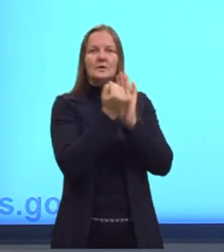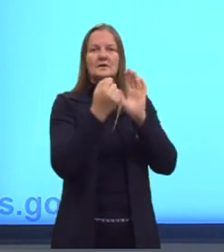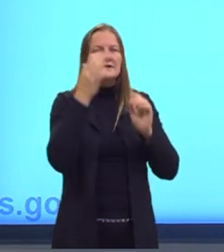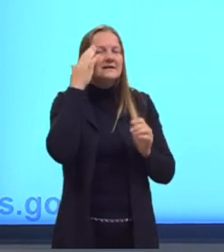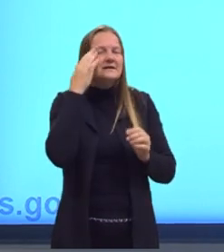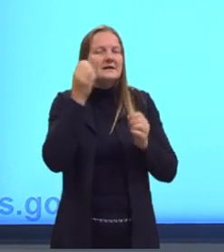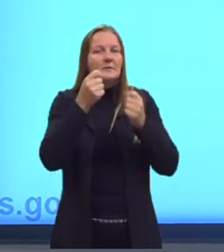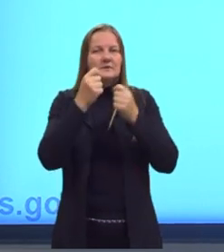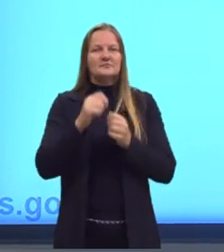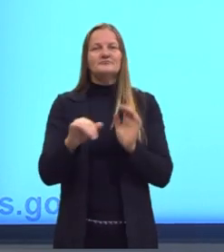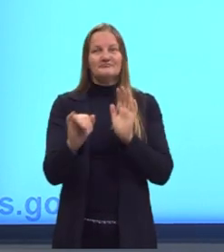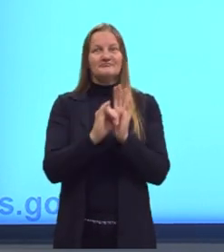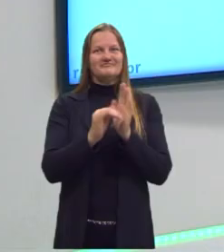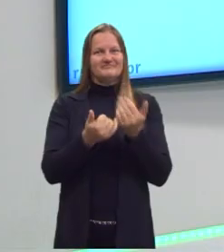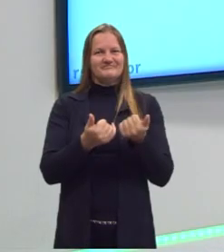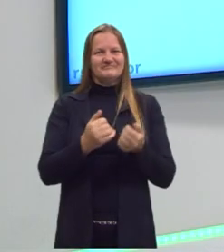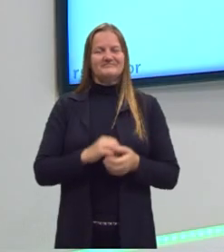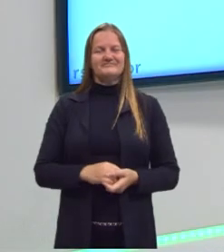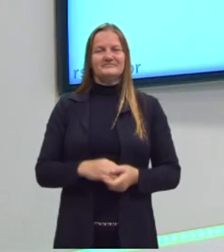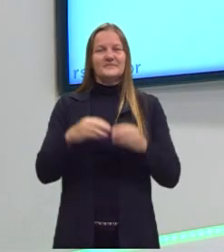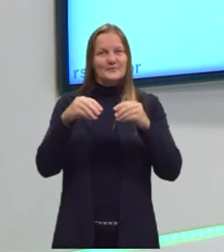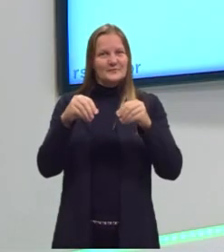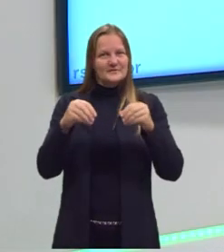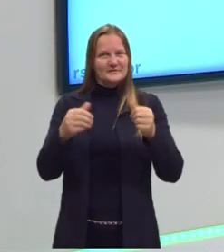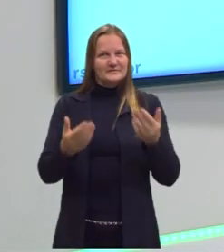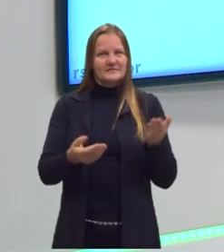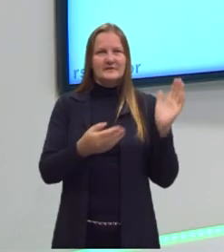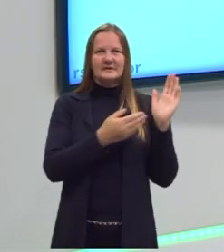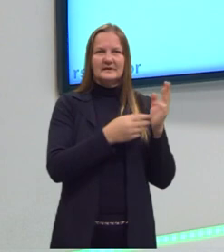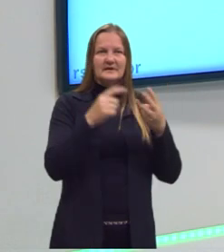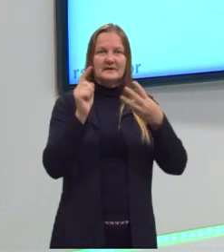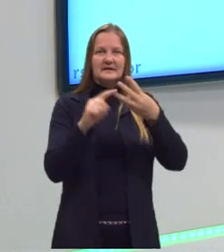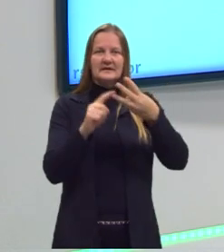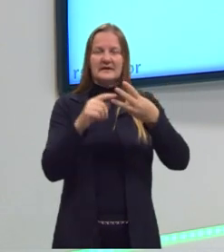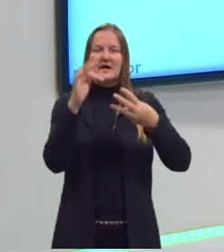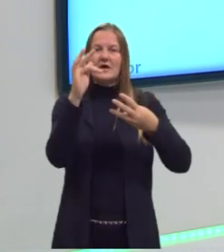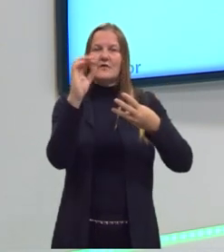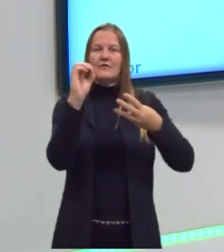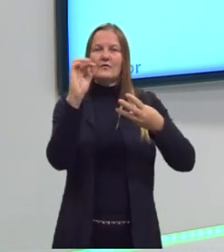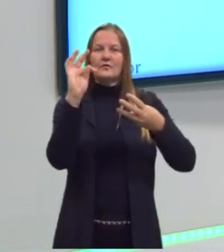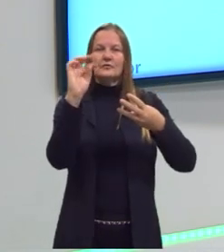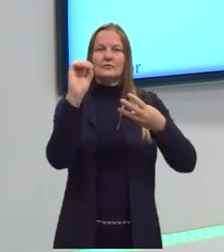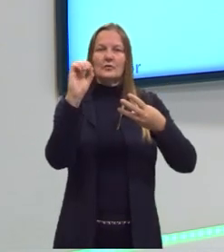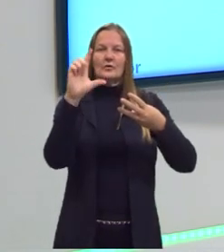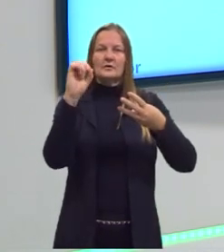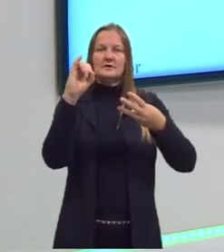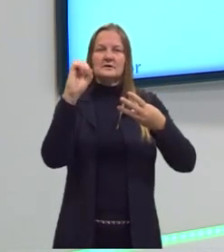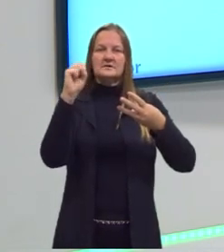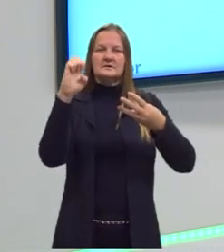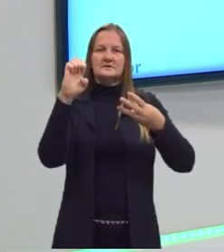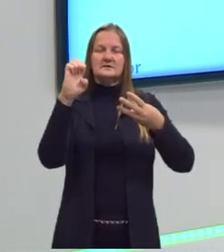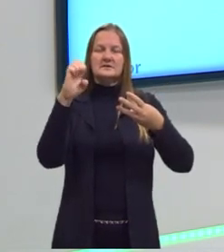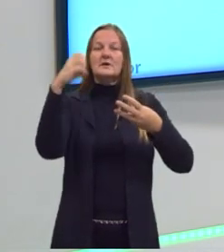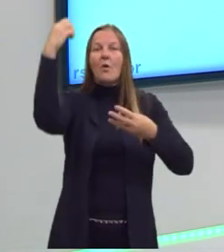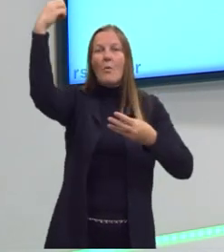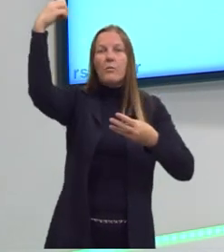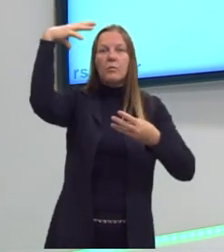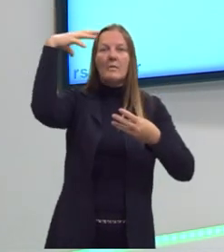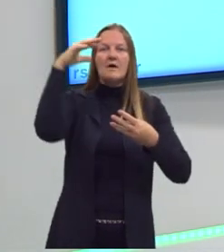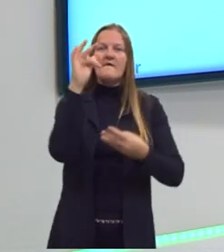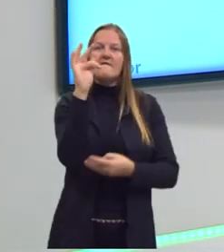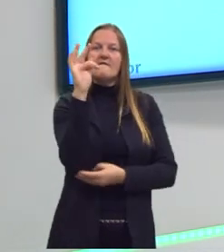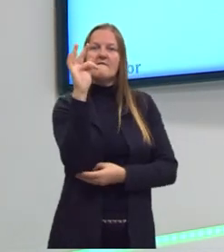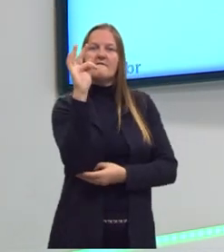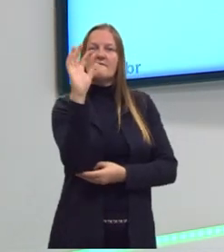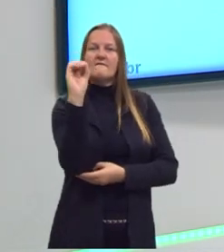alguma substância. Já a fotólise é a decomposição pela ação da luz. E isso a gente